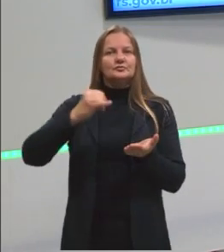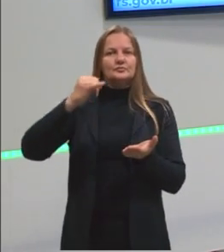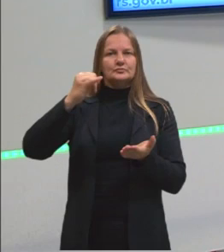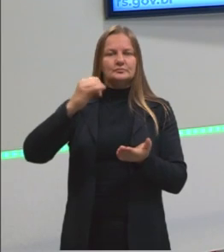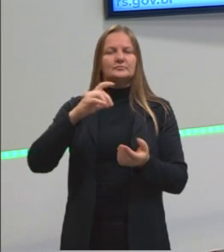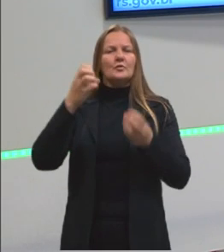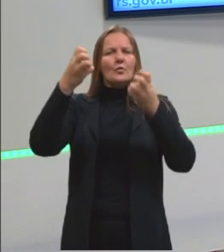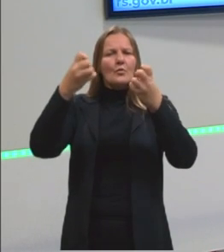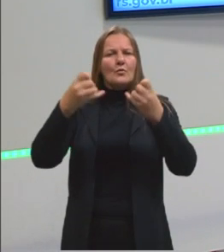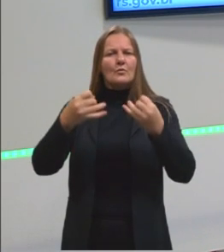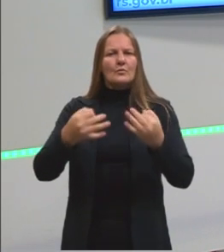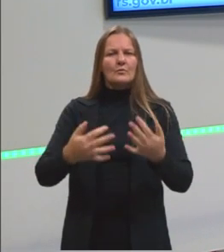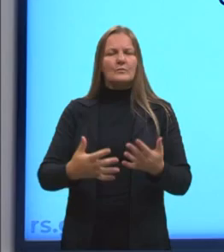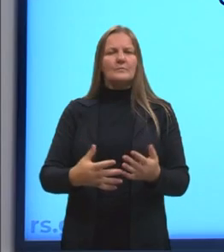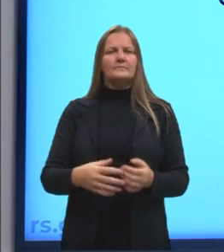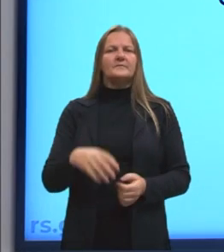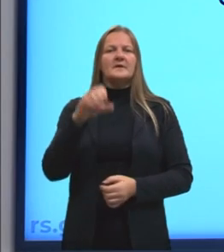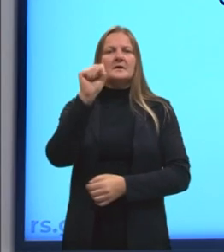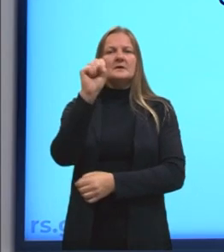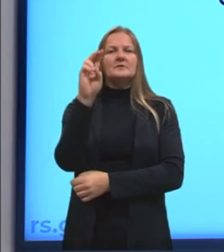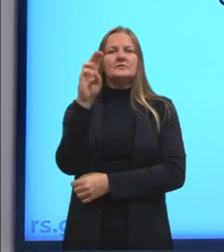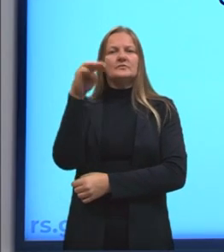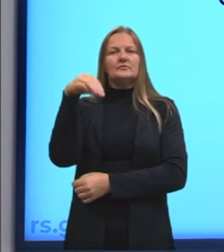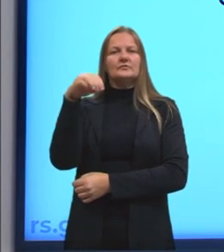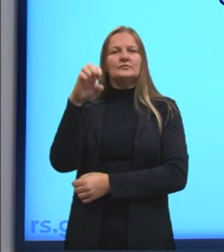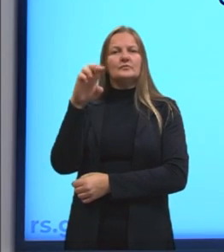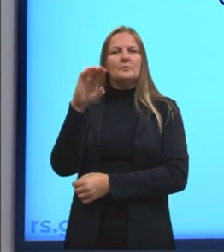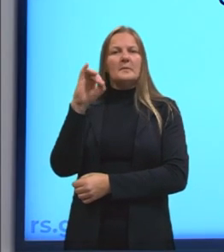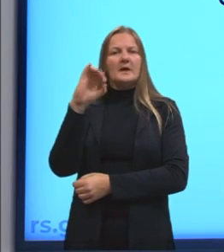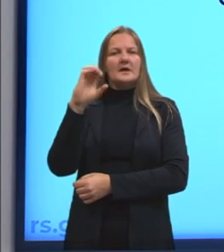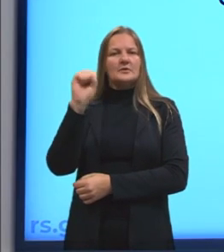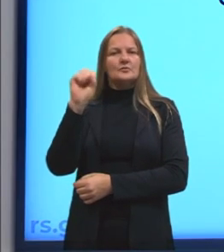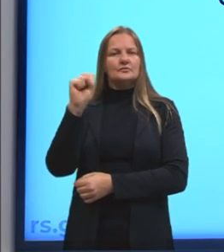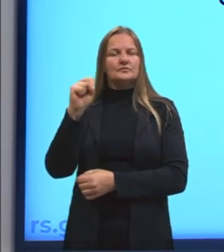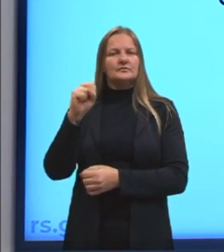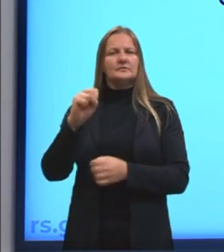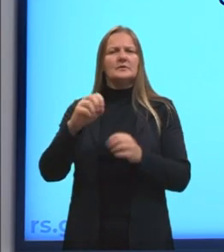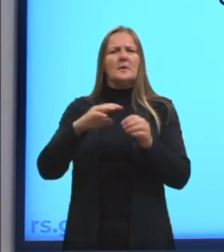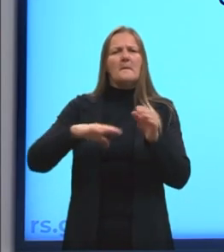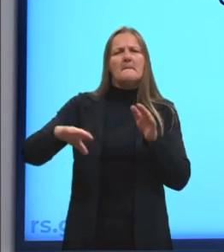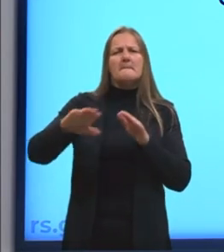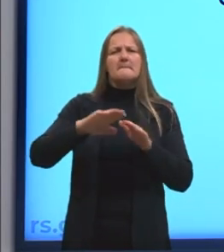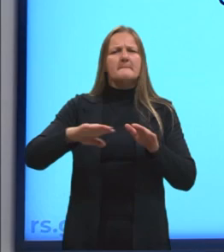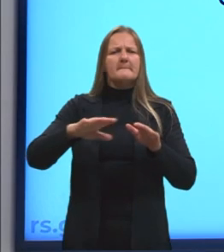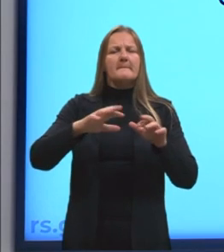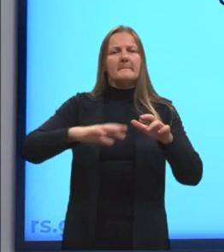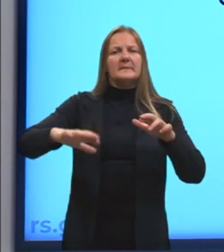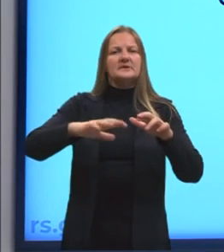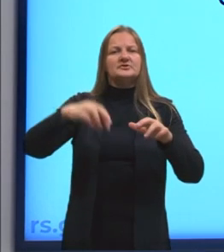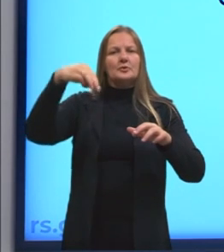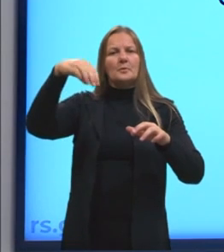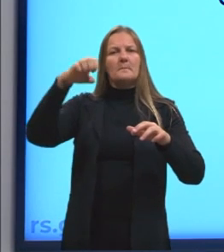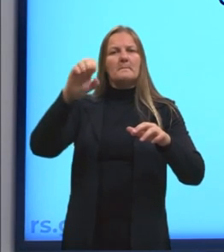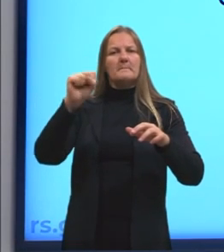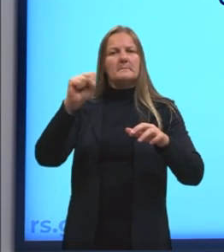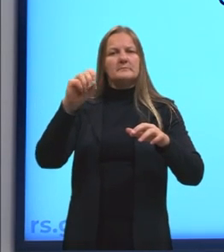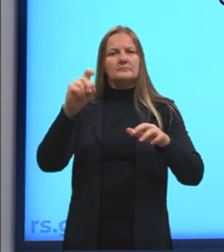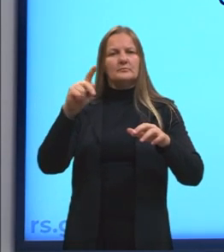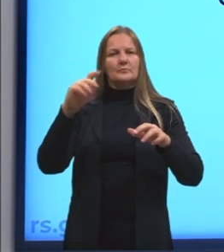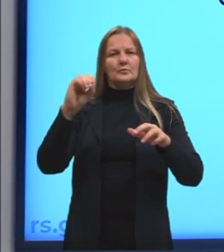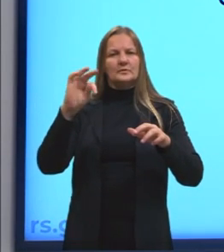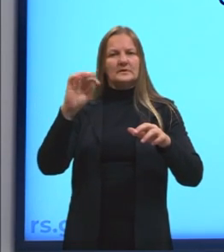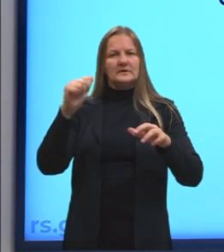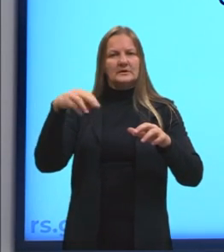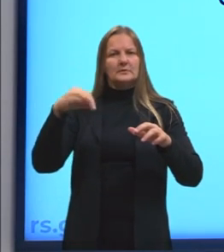Os sumérios, povo que viveu na região da Mesopotâmia, já utilizavam ideias sobre juros simples